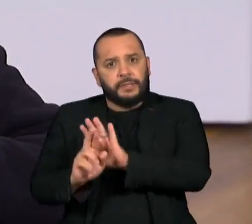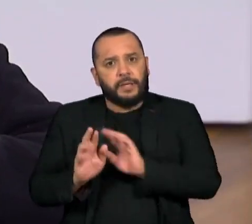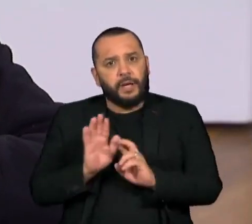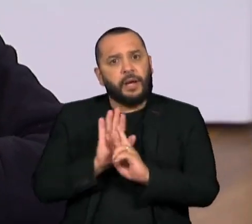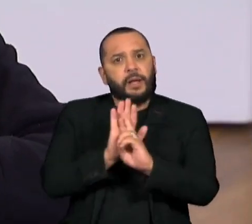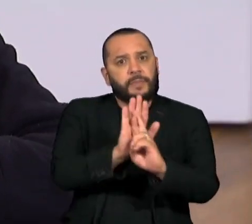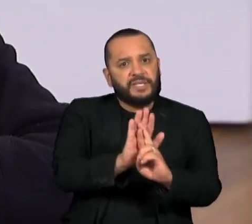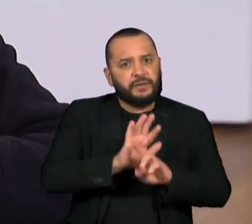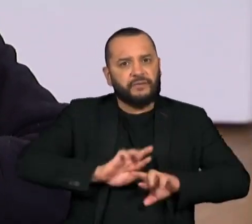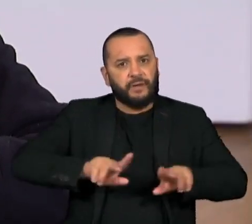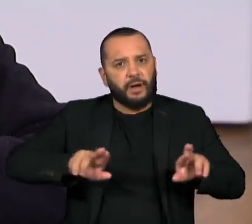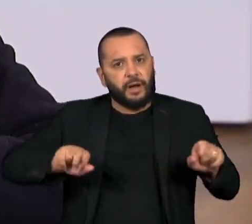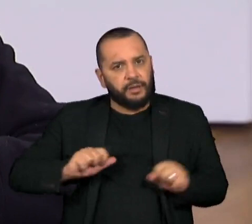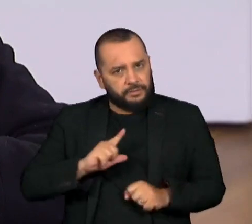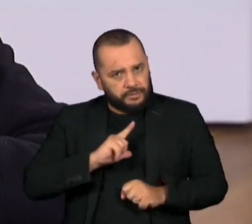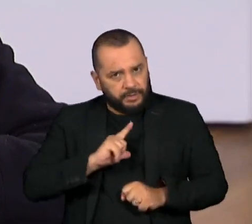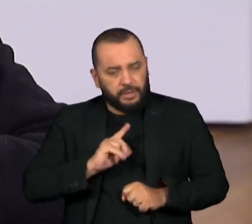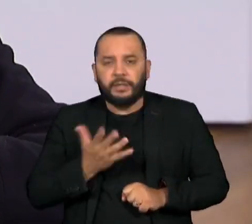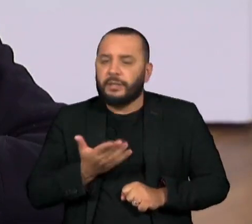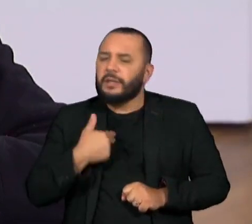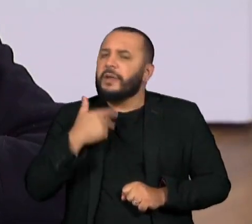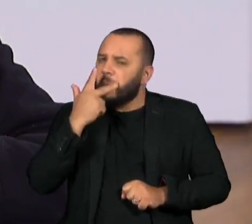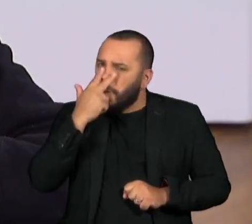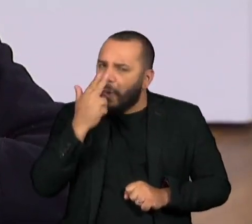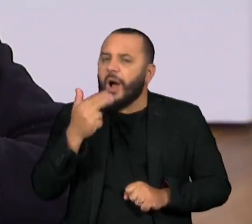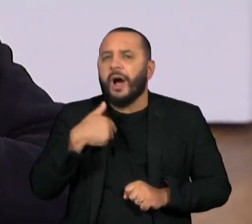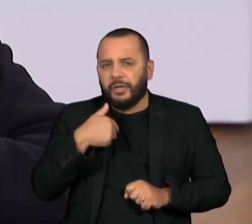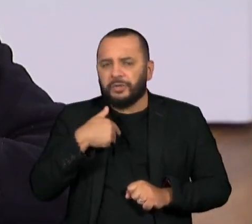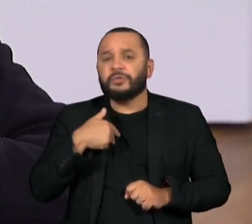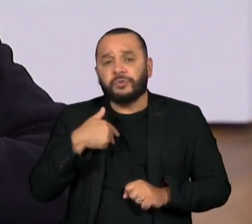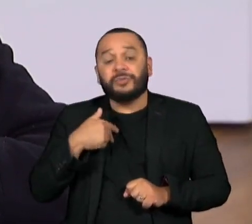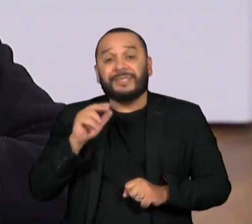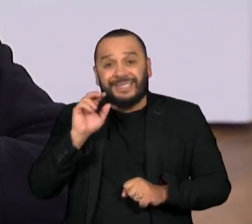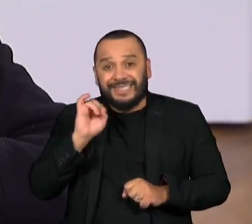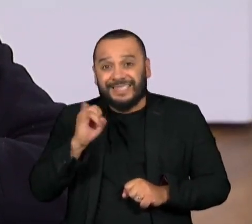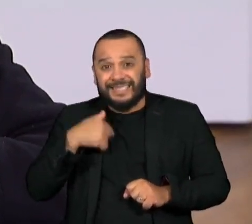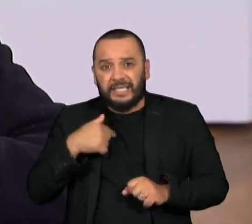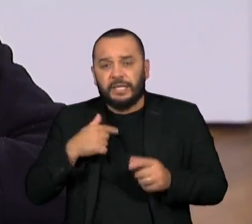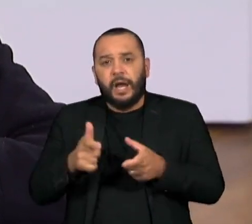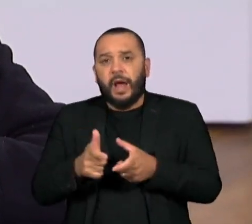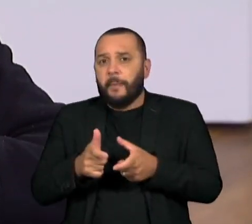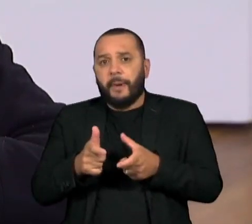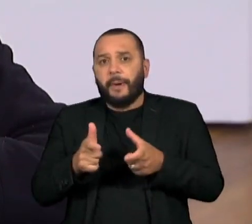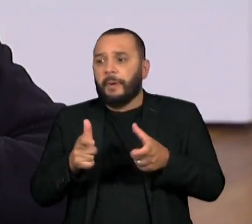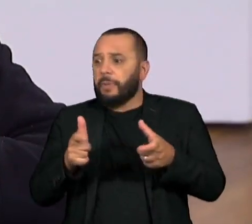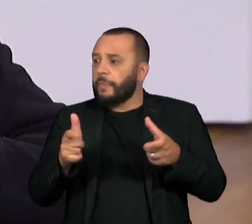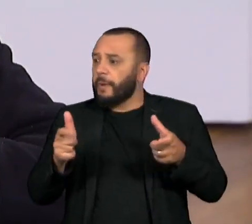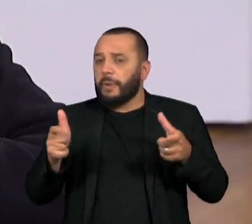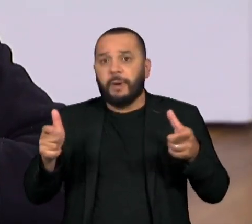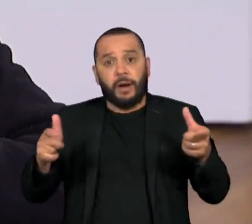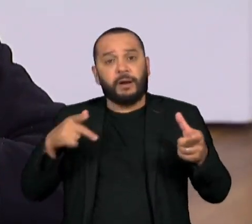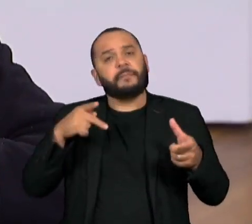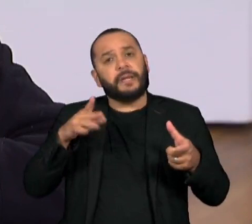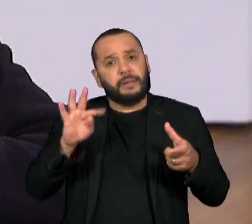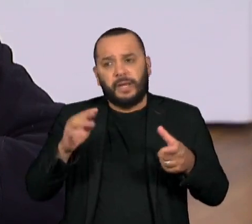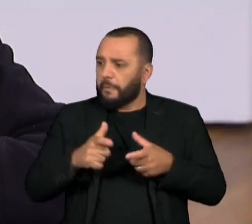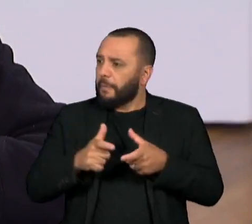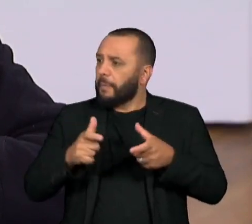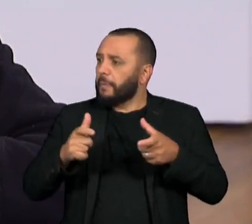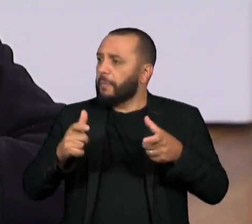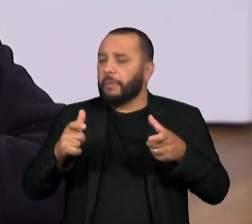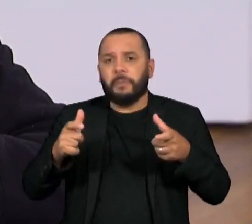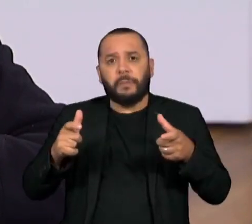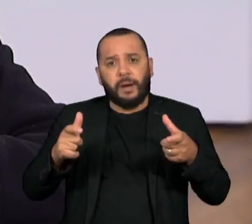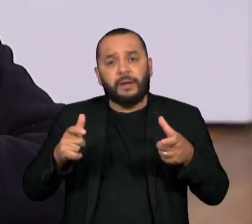amplitude, se ela se manifestar na política, eu acho que pode haver alguns avanços, né?